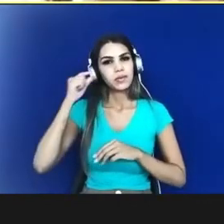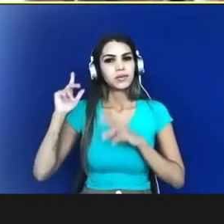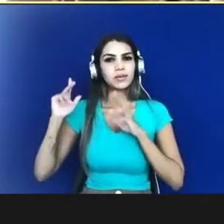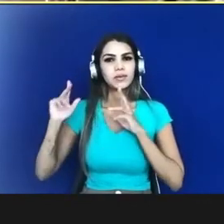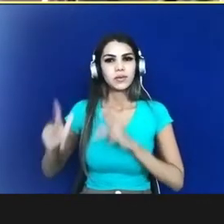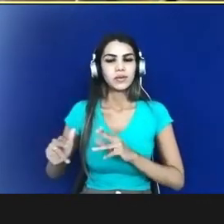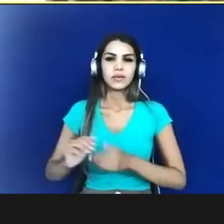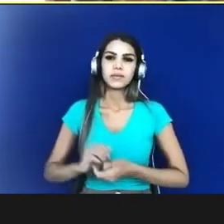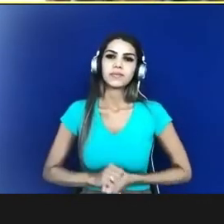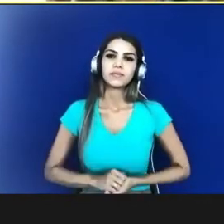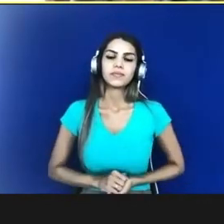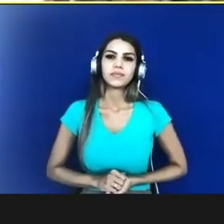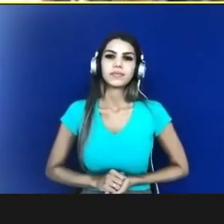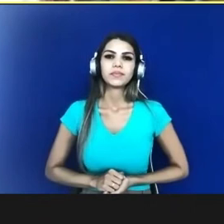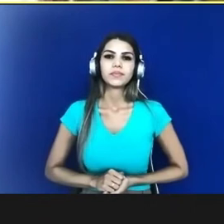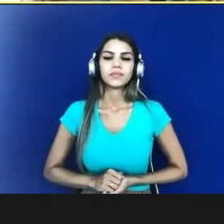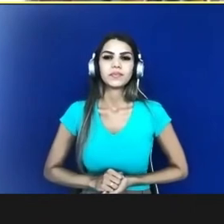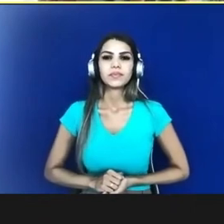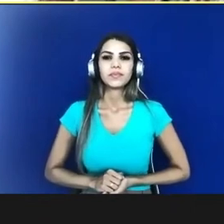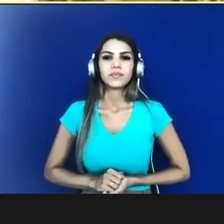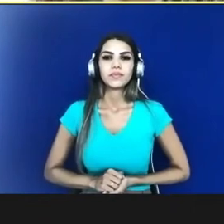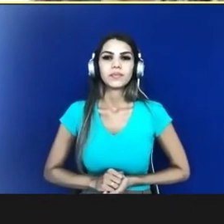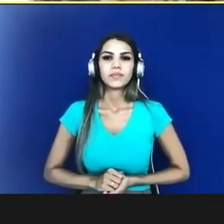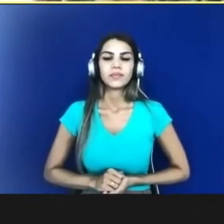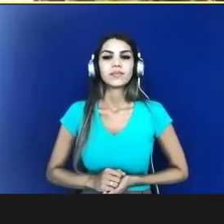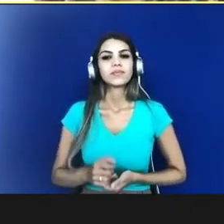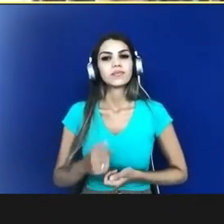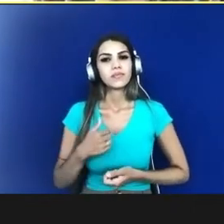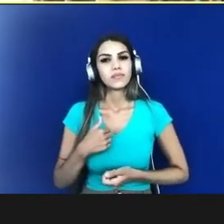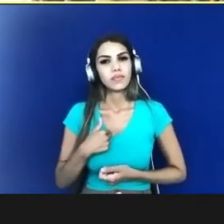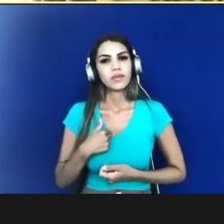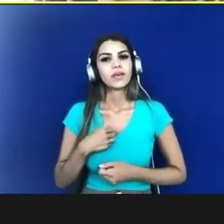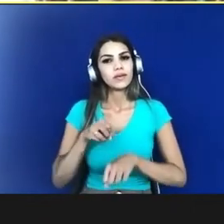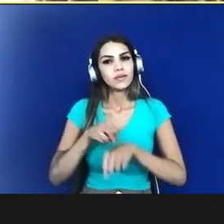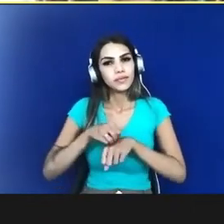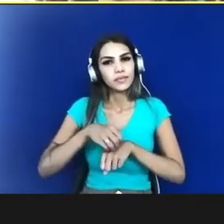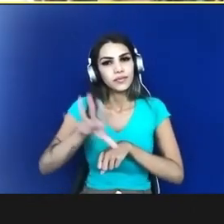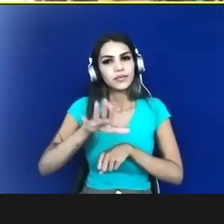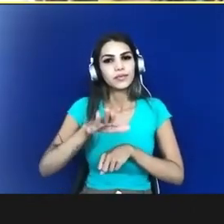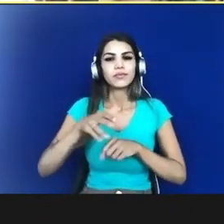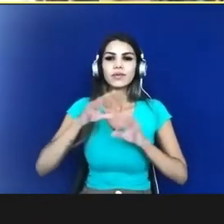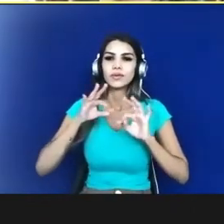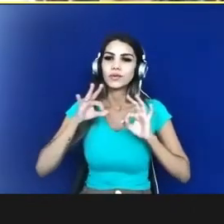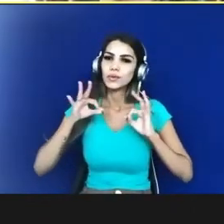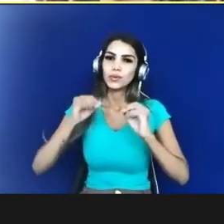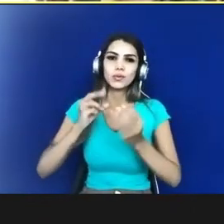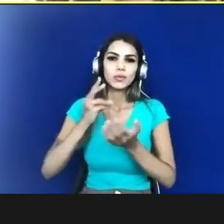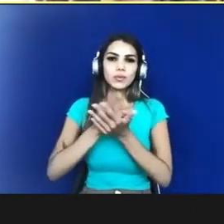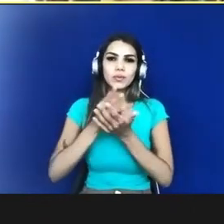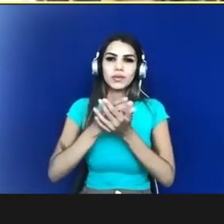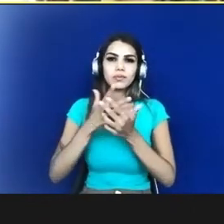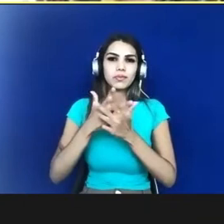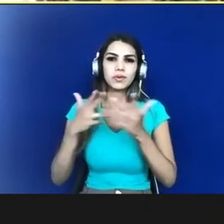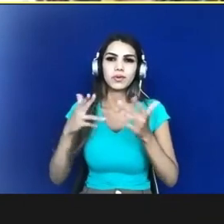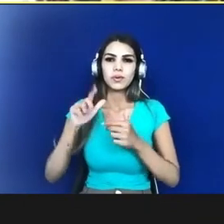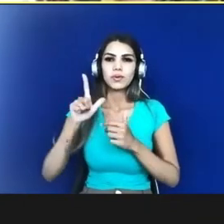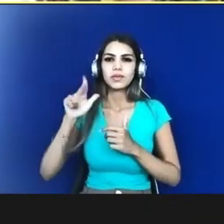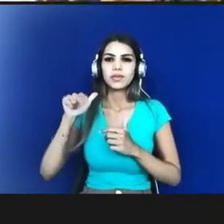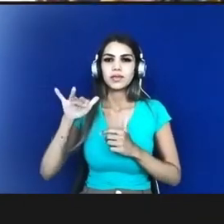acolho e retransmito a vocês tudo isso que a Lu falou estamos estamos juntos